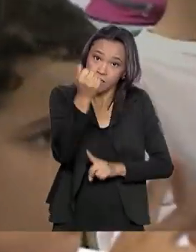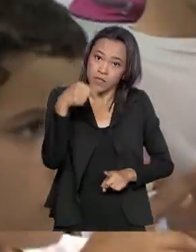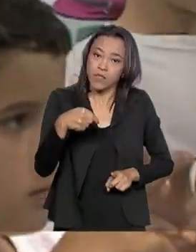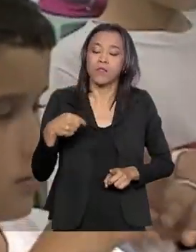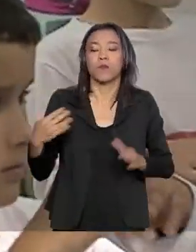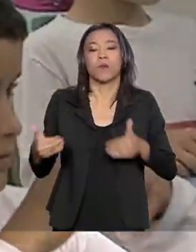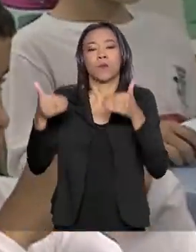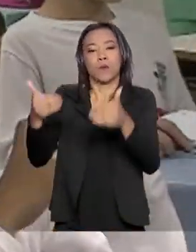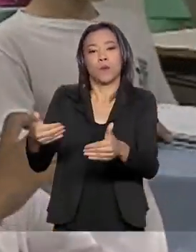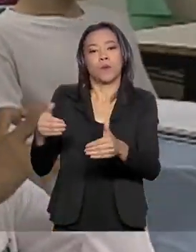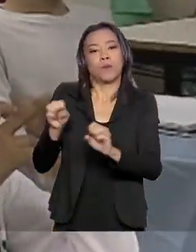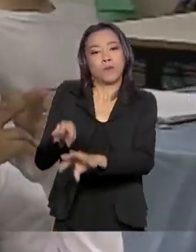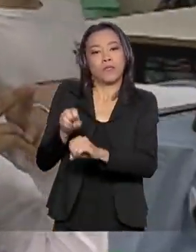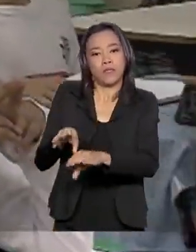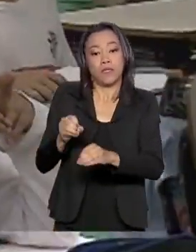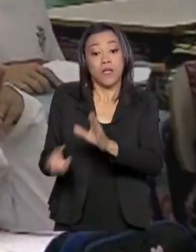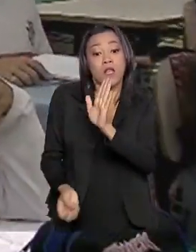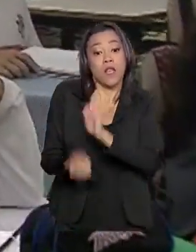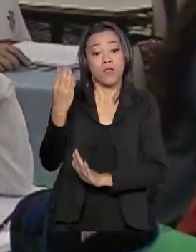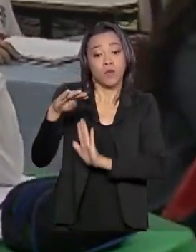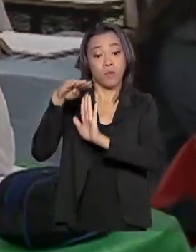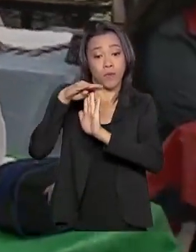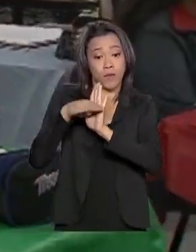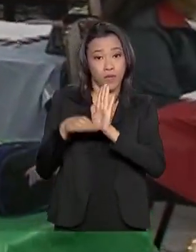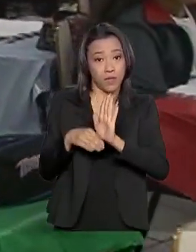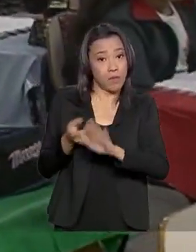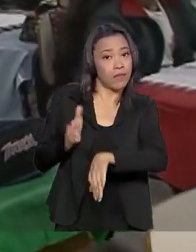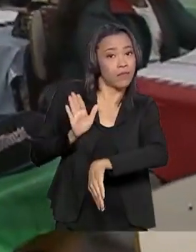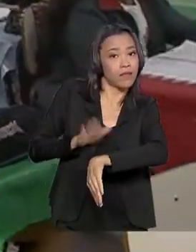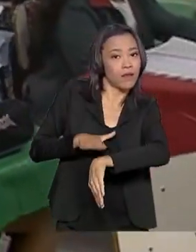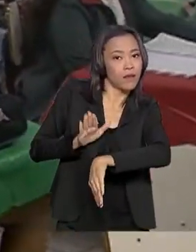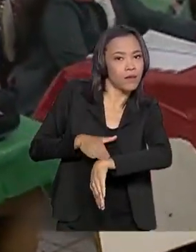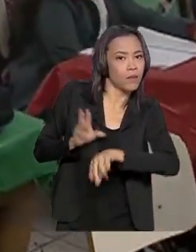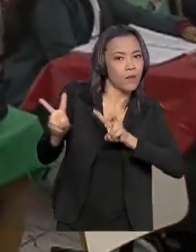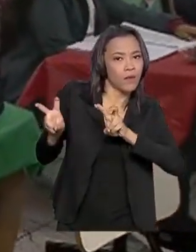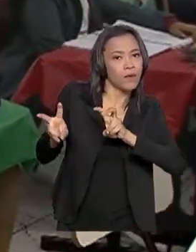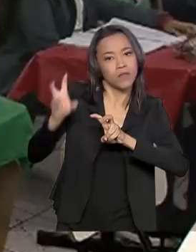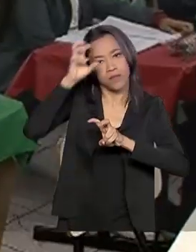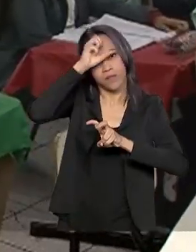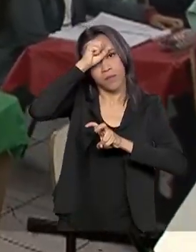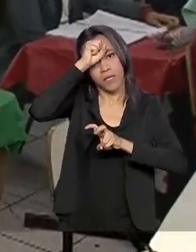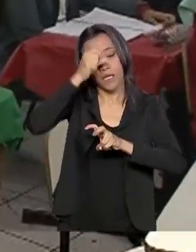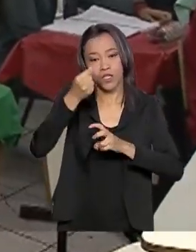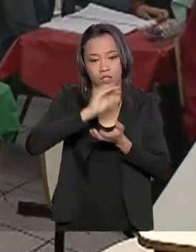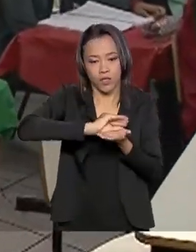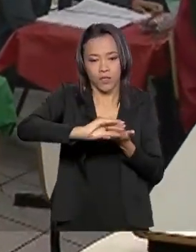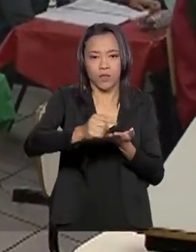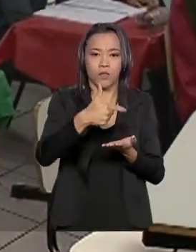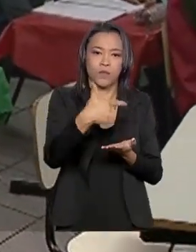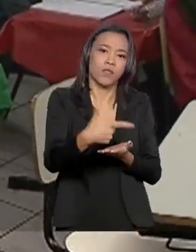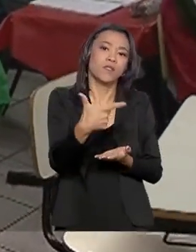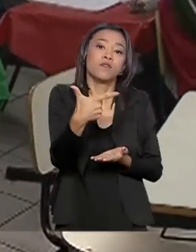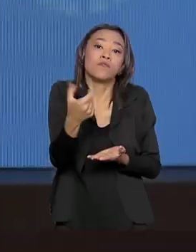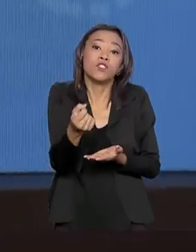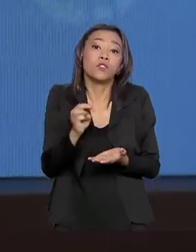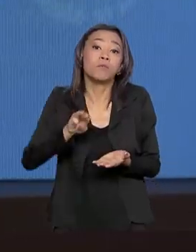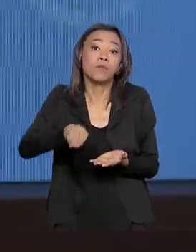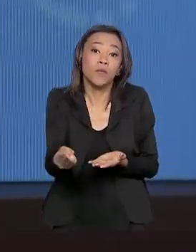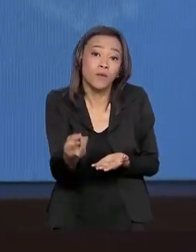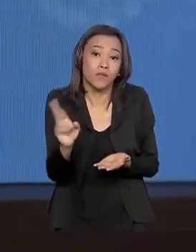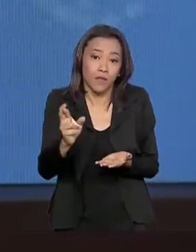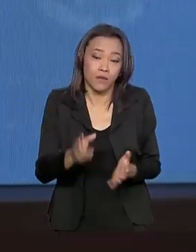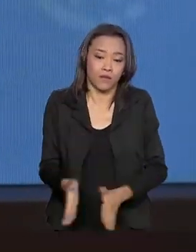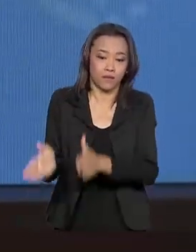Ministério da Educação lançou o programa Tempo de Aprender com um investimento de 220 milhões de reais. Os